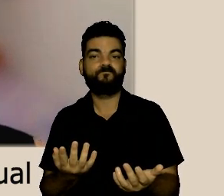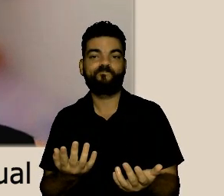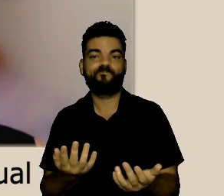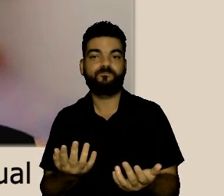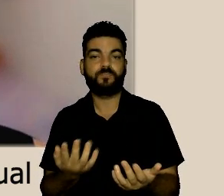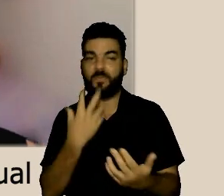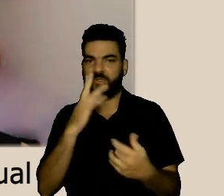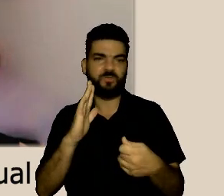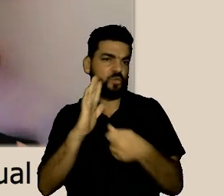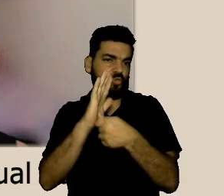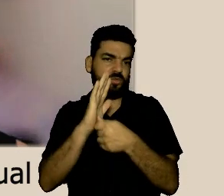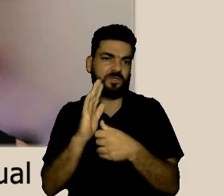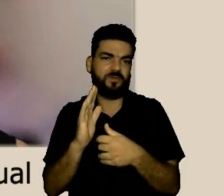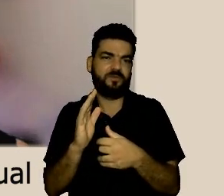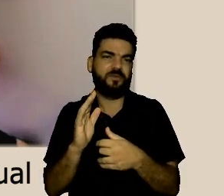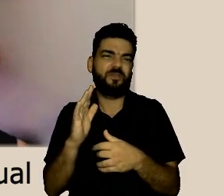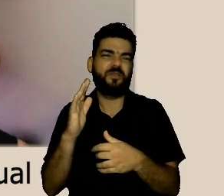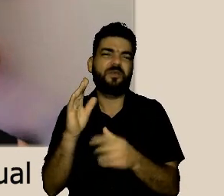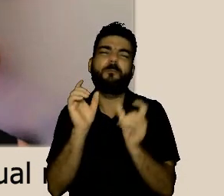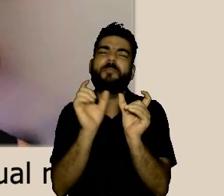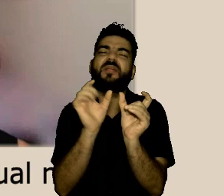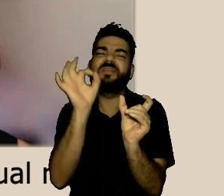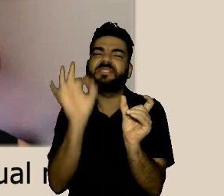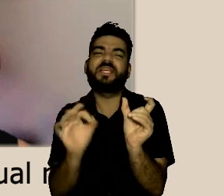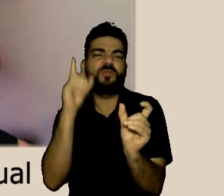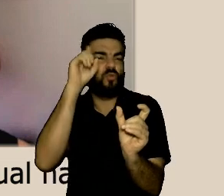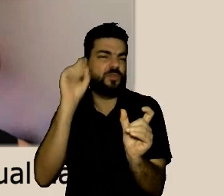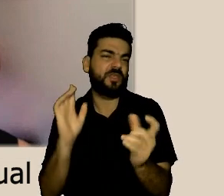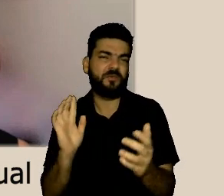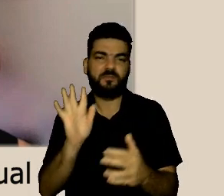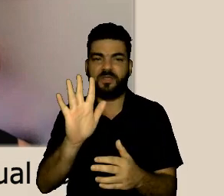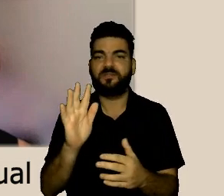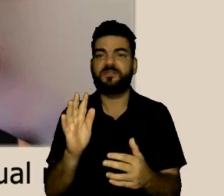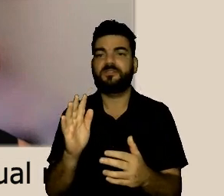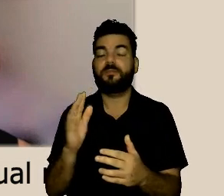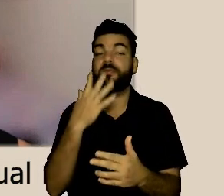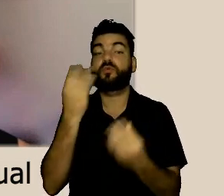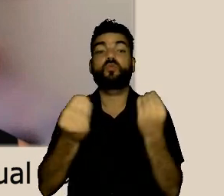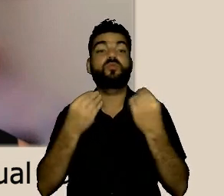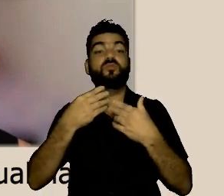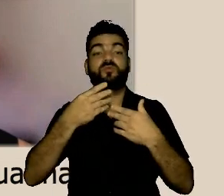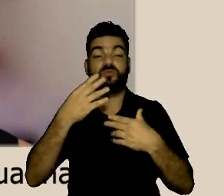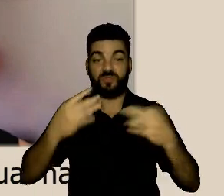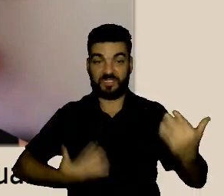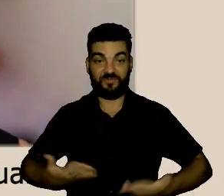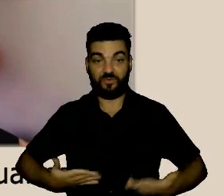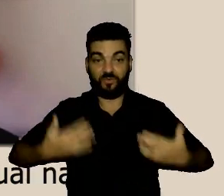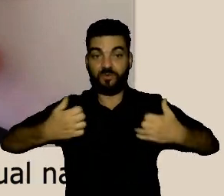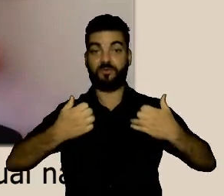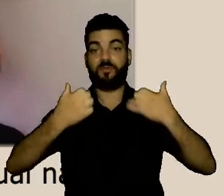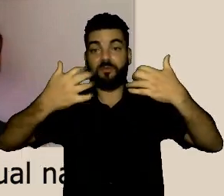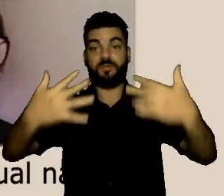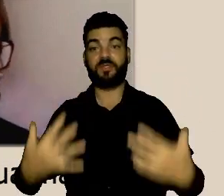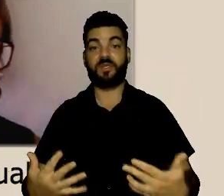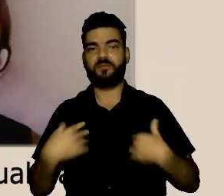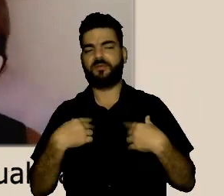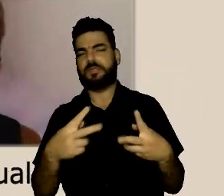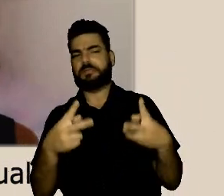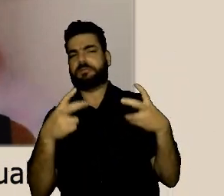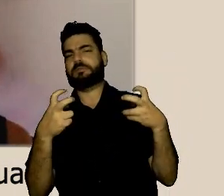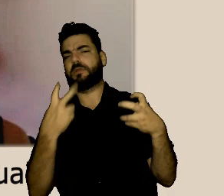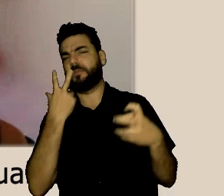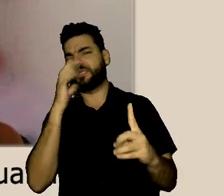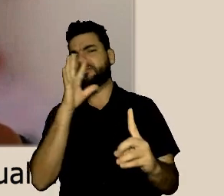local que haja uma uma uma uma denúncia não sei se a Jocely falou mas uma uma fala